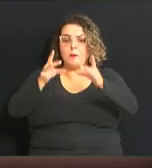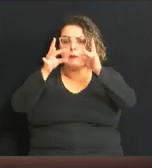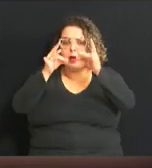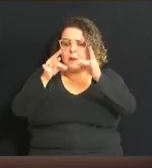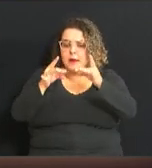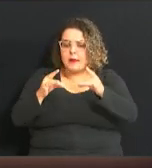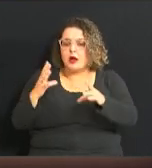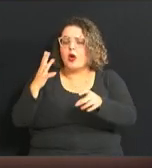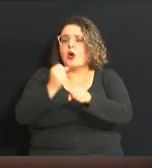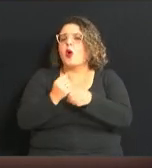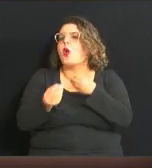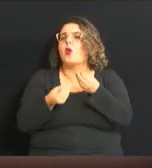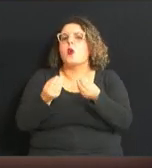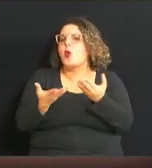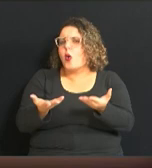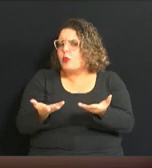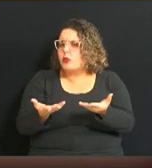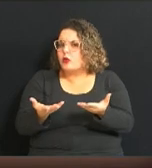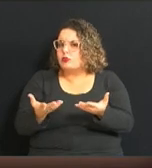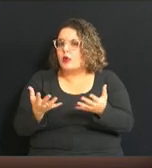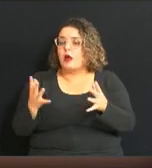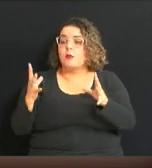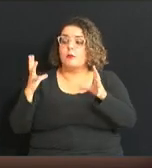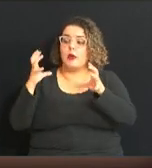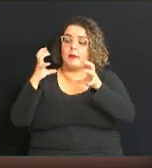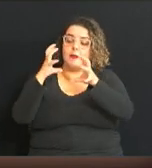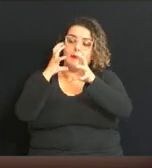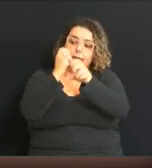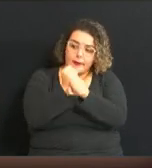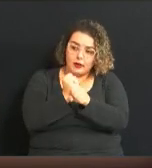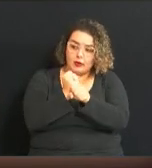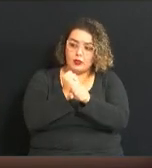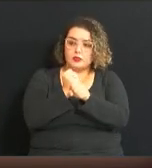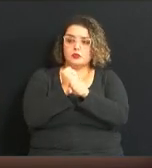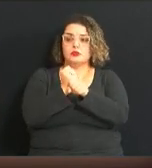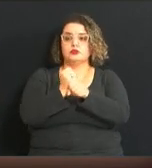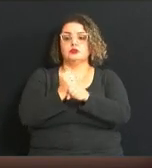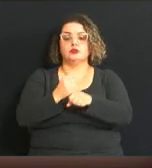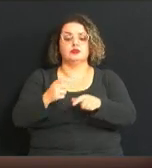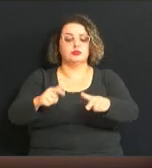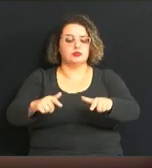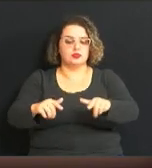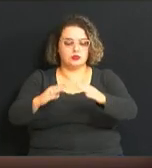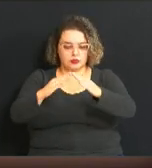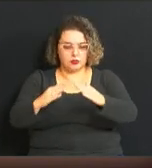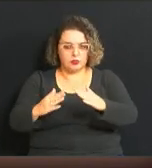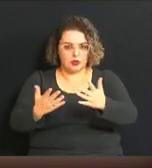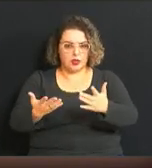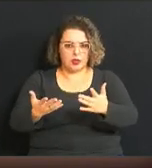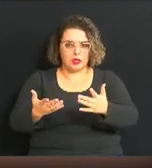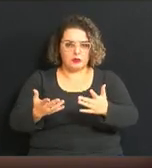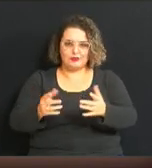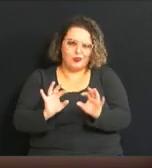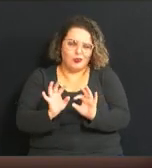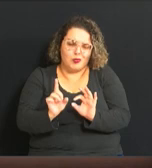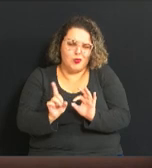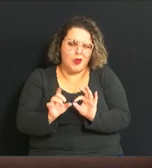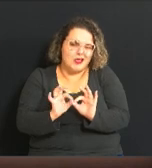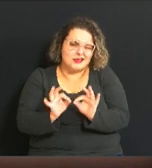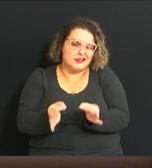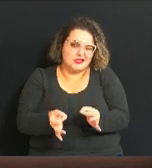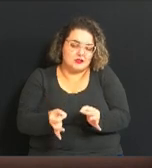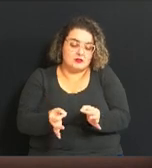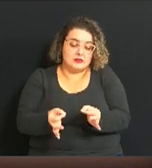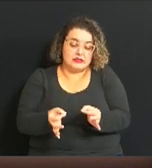Hoje, a fórmula para se calcular o IPTU de um imóvel não é algo tão simples assim. Então, às vezes, o contribuinte fica com muita